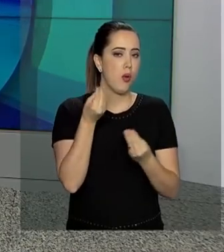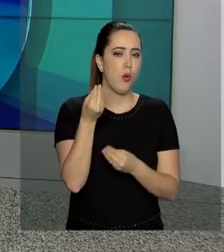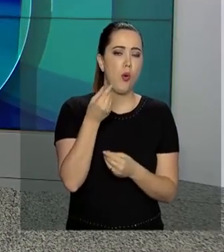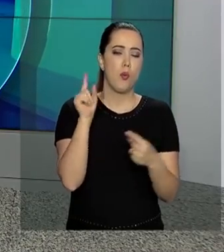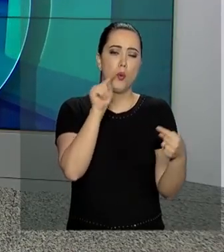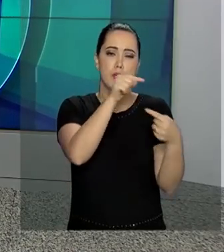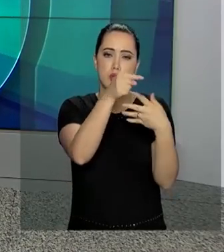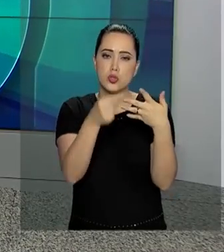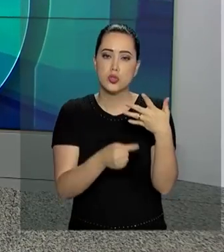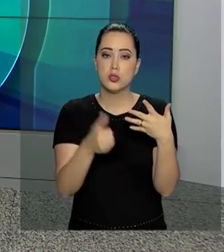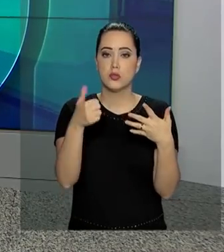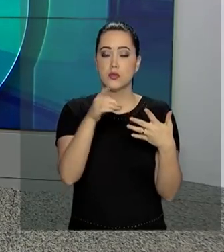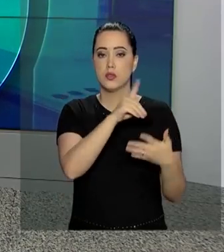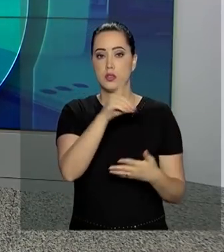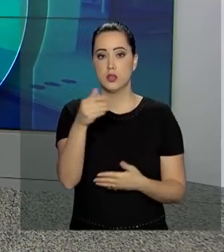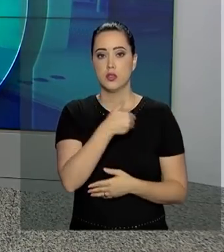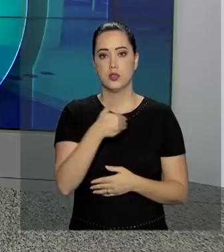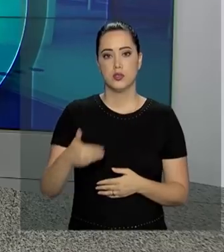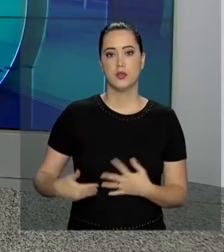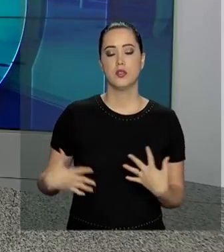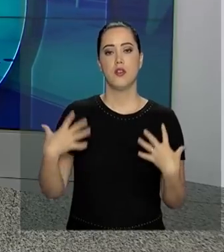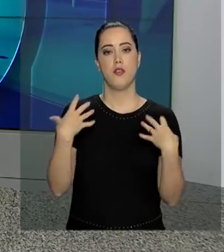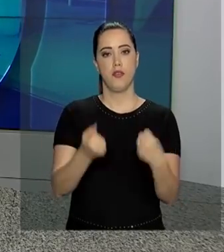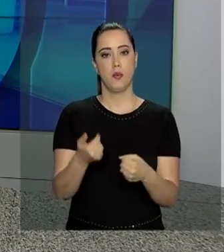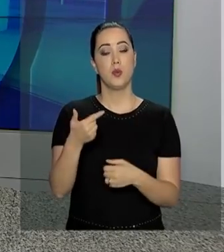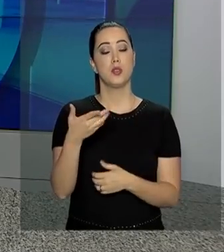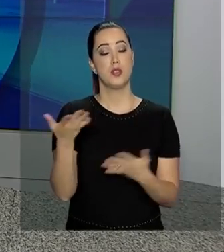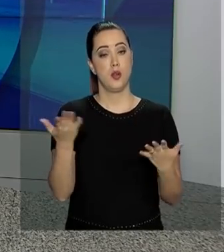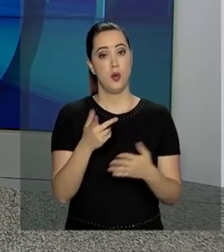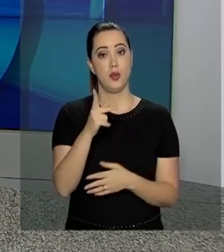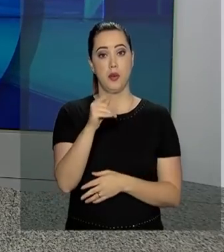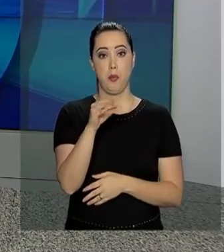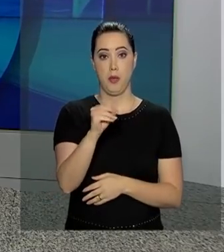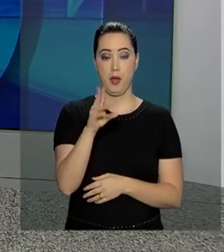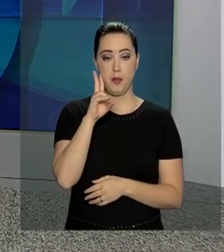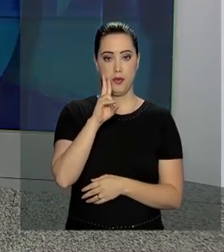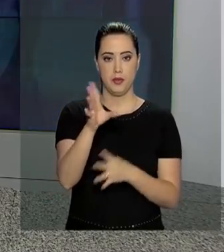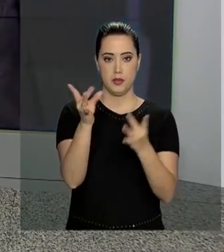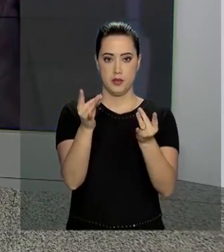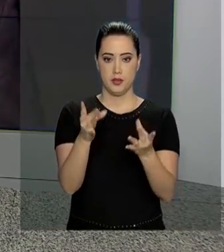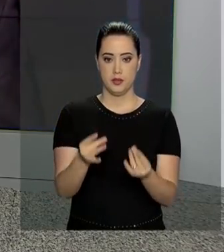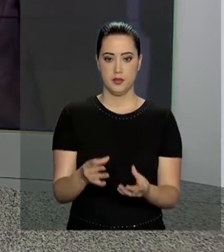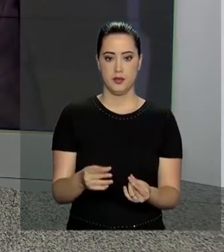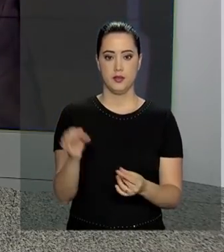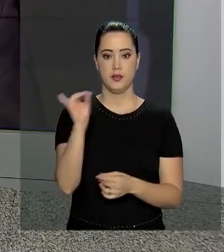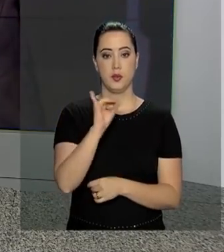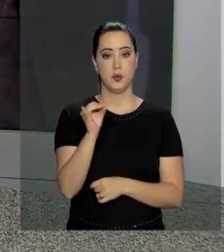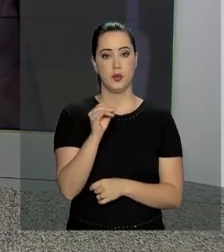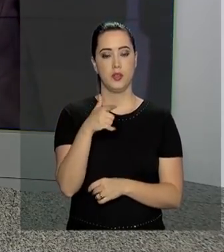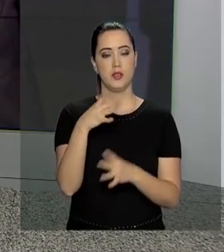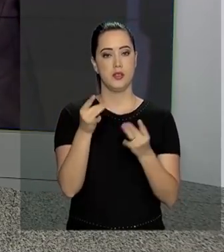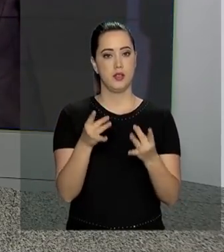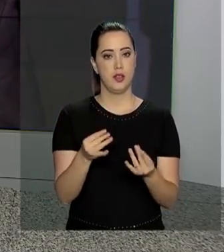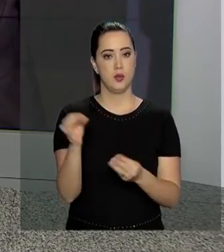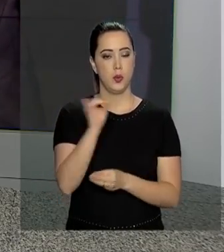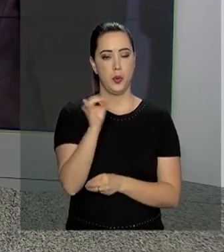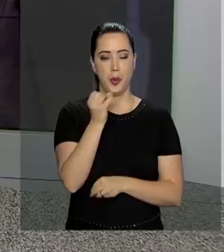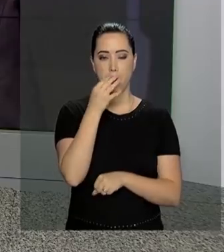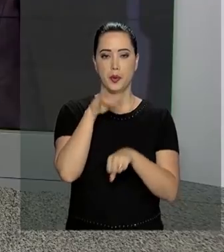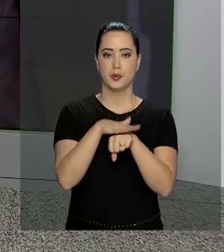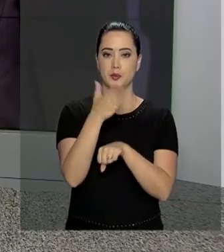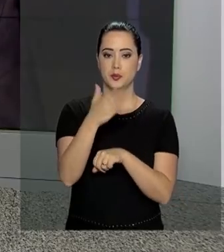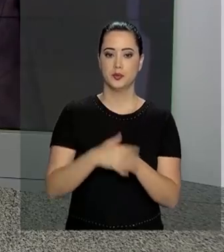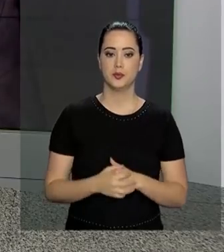governo. Vamos agora falar com o repórter Pablo Mundim, que acompanhou o assunto e traz para a gente os detalhes. Boa noite,